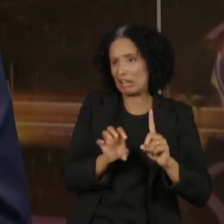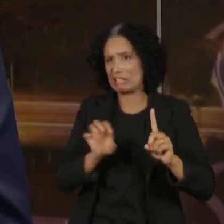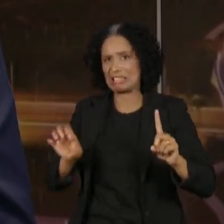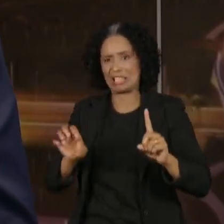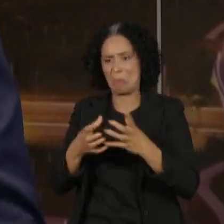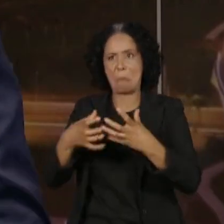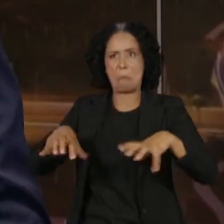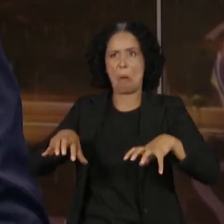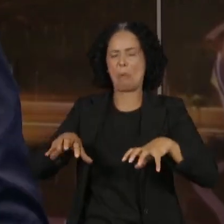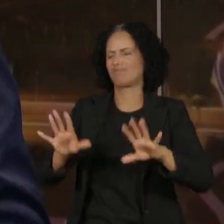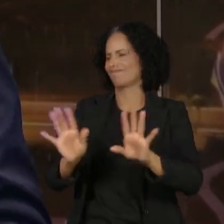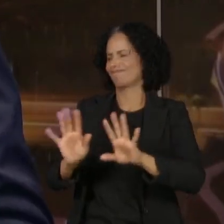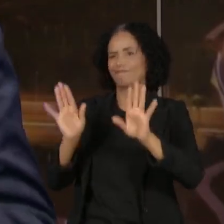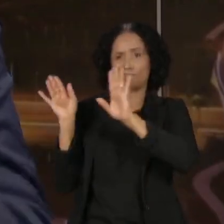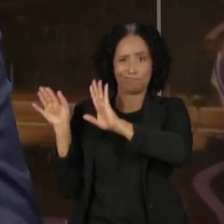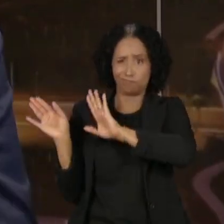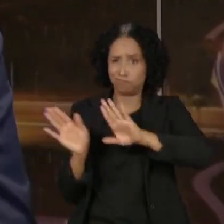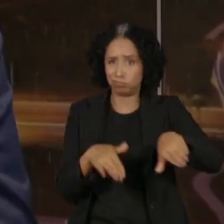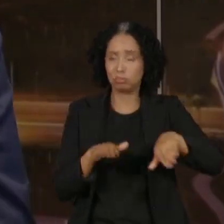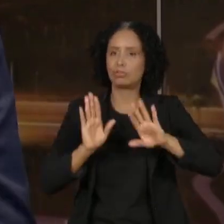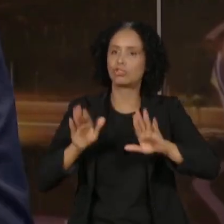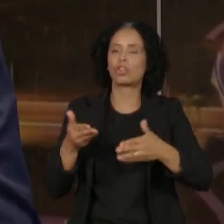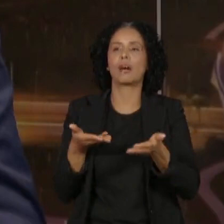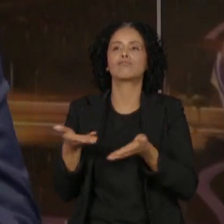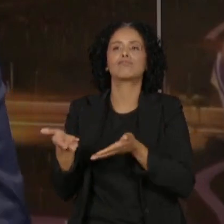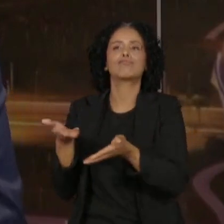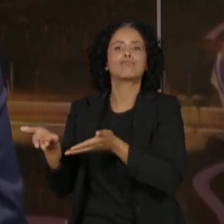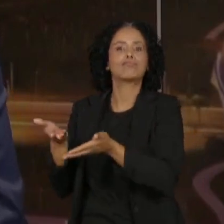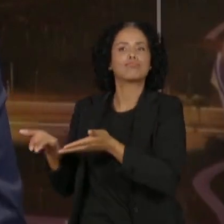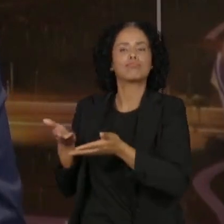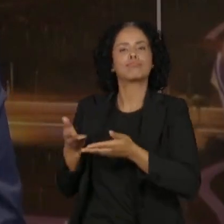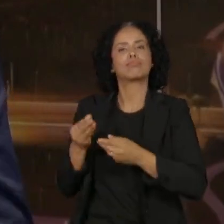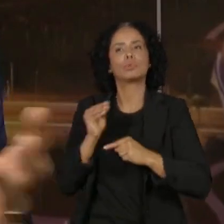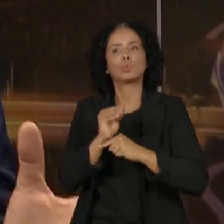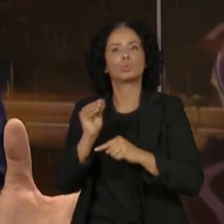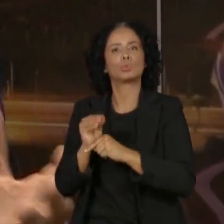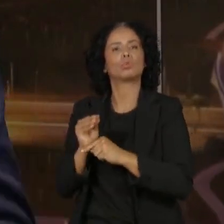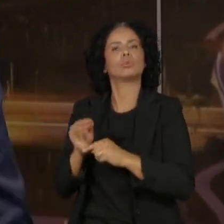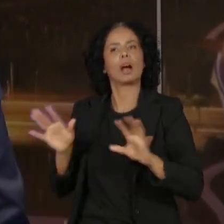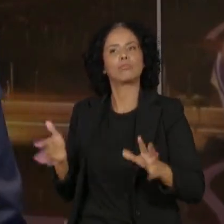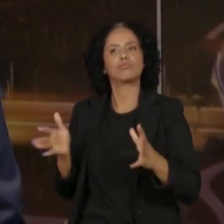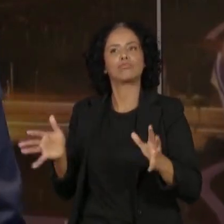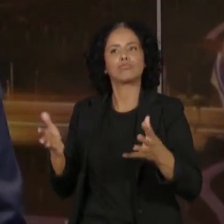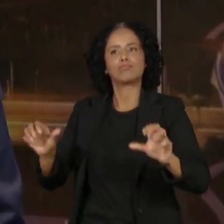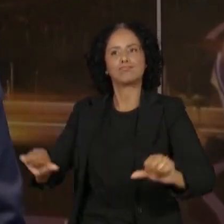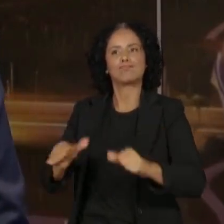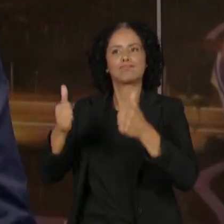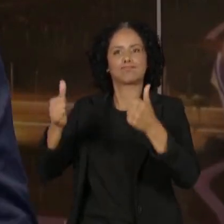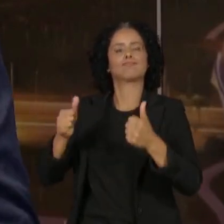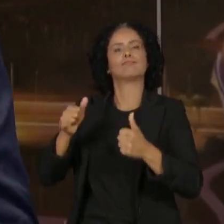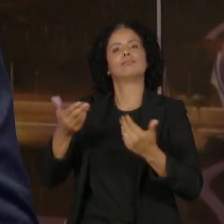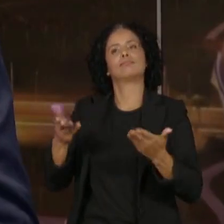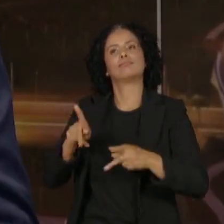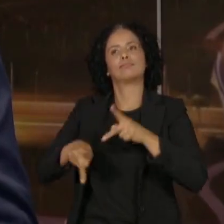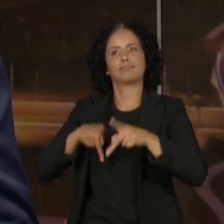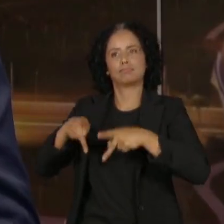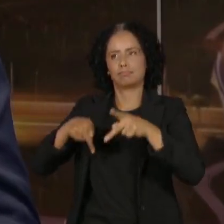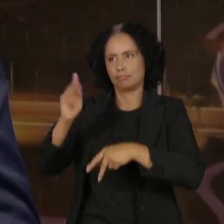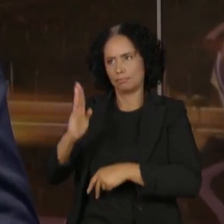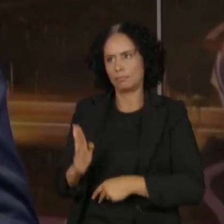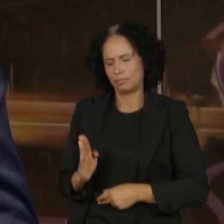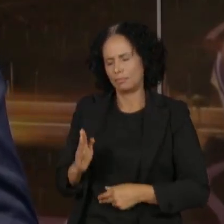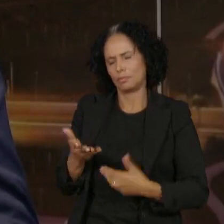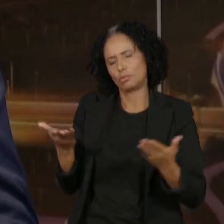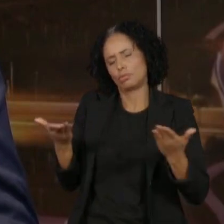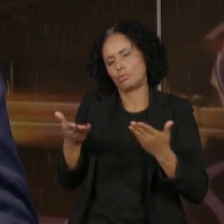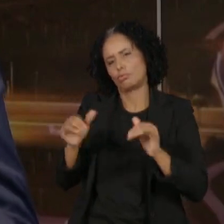distinção. E nós vamos dialogar e buscar unir o povo brasileiro. Hoje, eu falei, inclusive, da necessidade